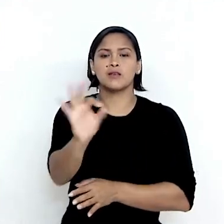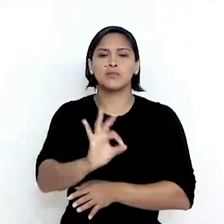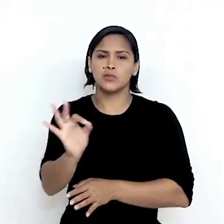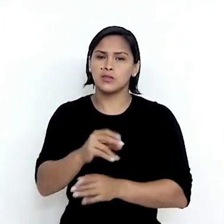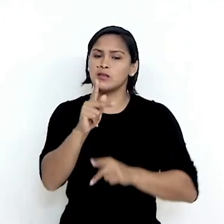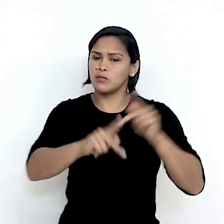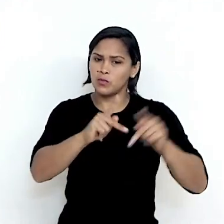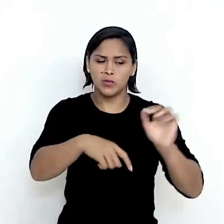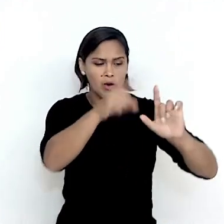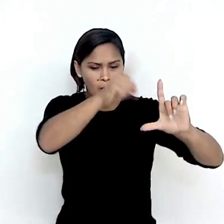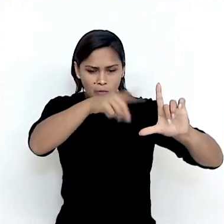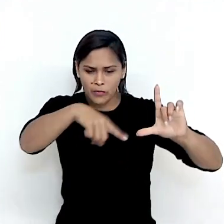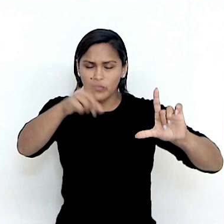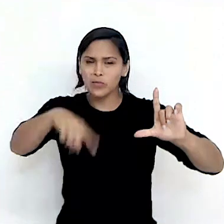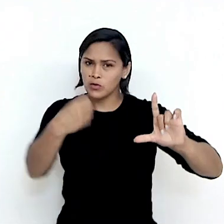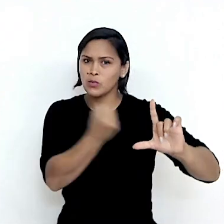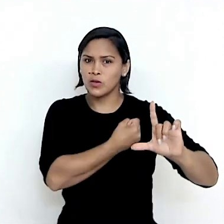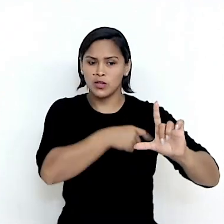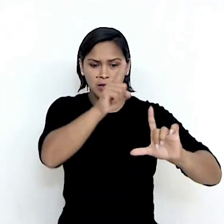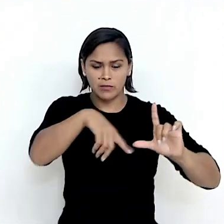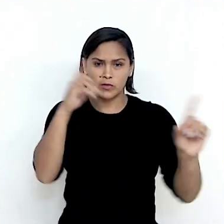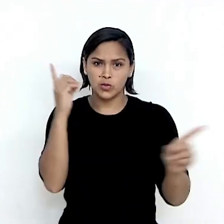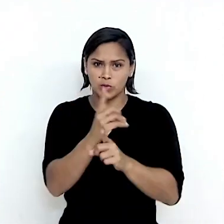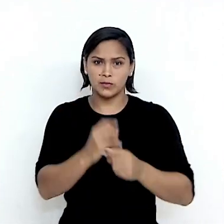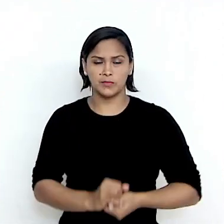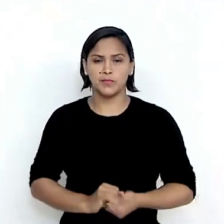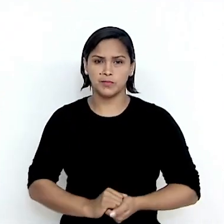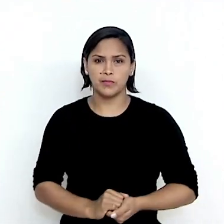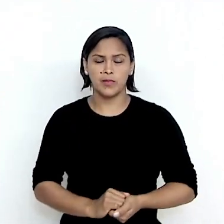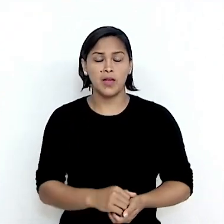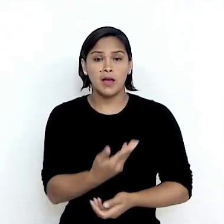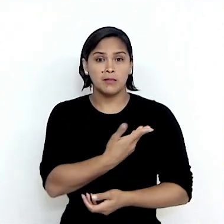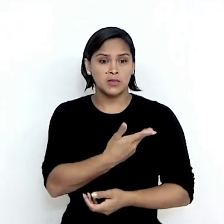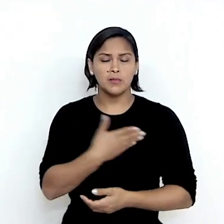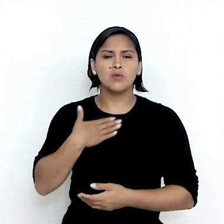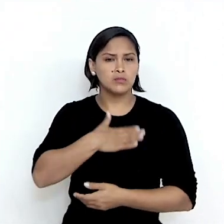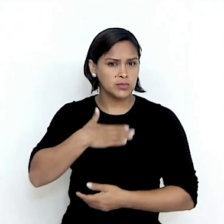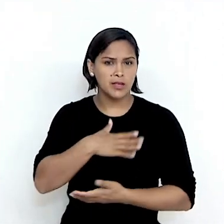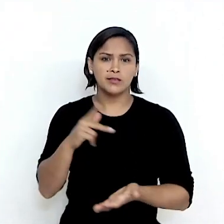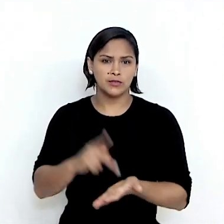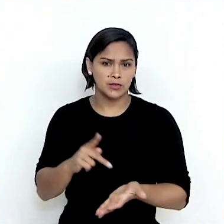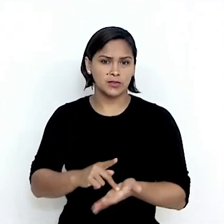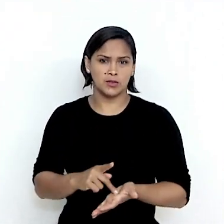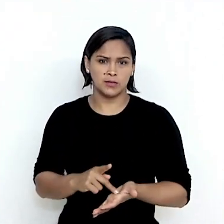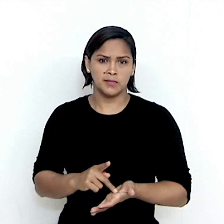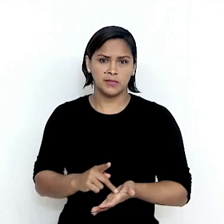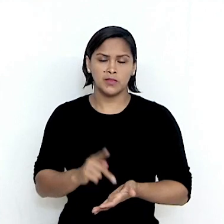da população, como nós vimos nos números que discorria acima. Meus amigos, eu gostaria realmente de